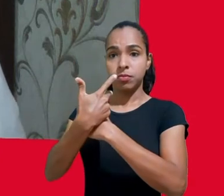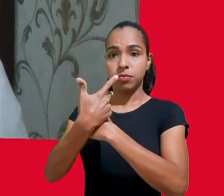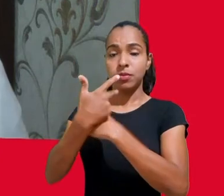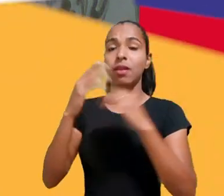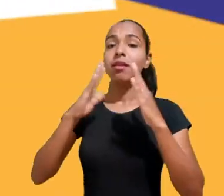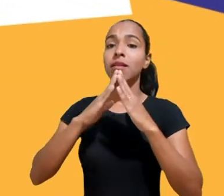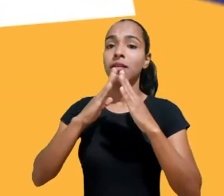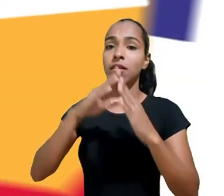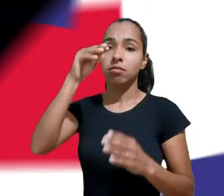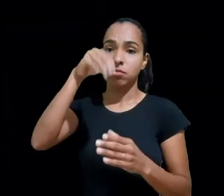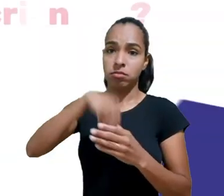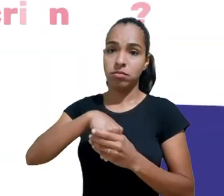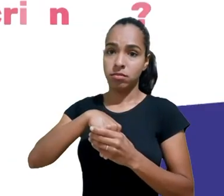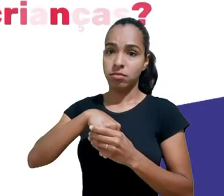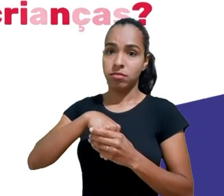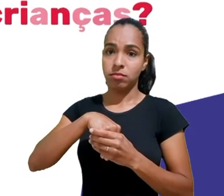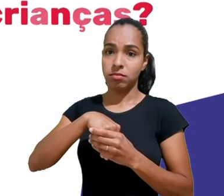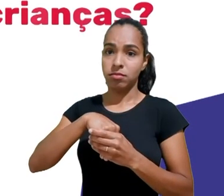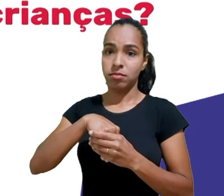assistir então